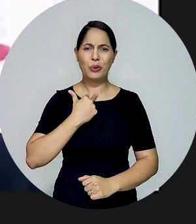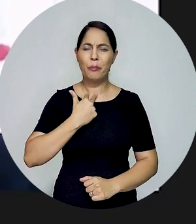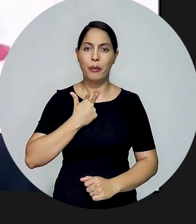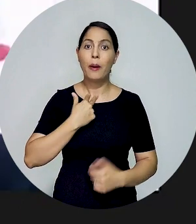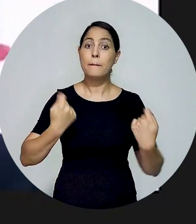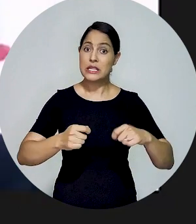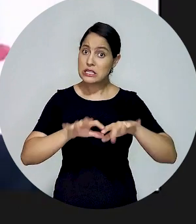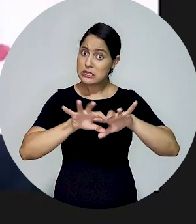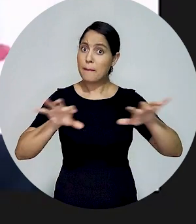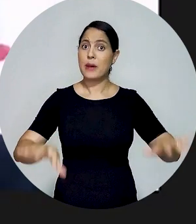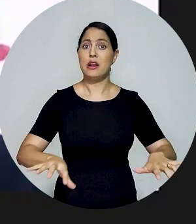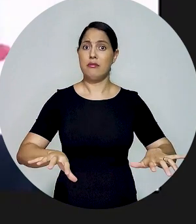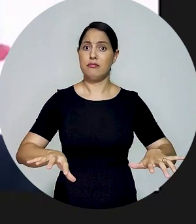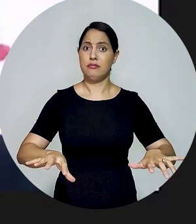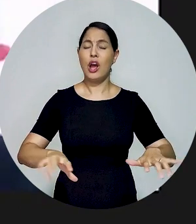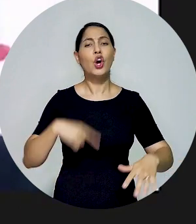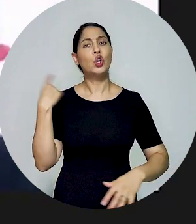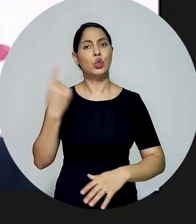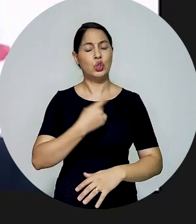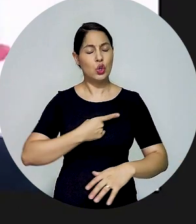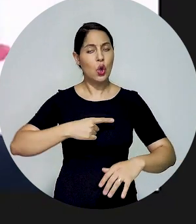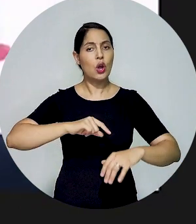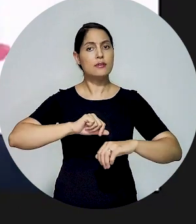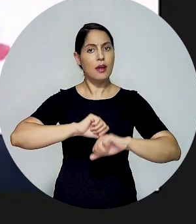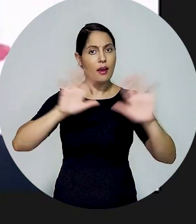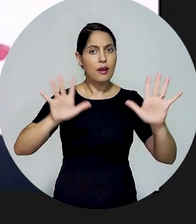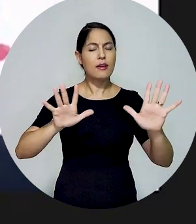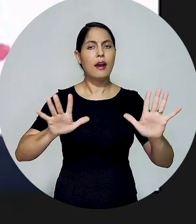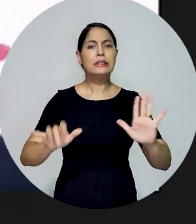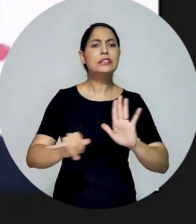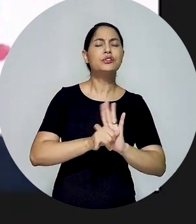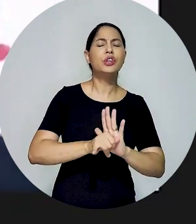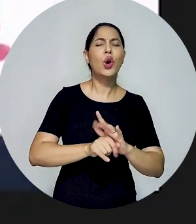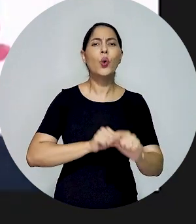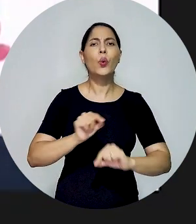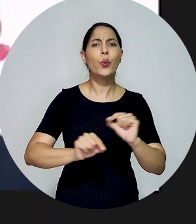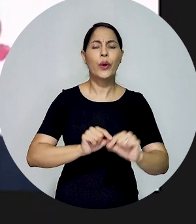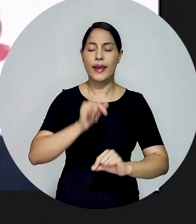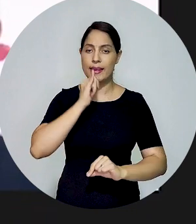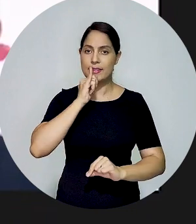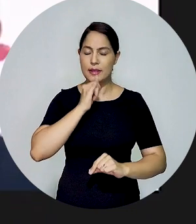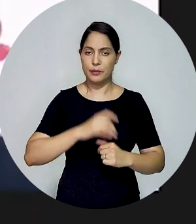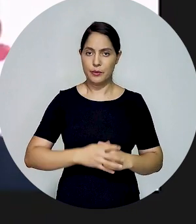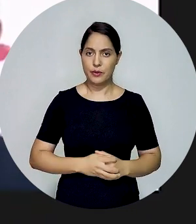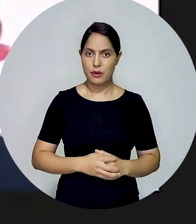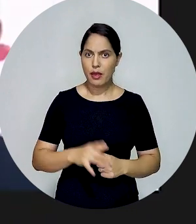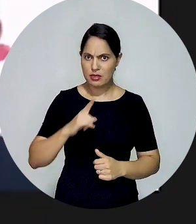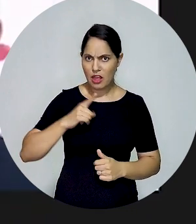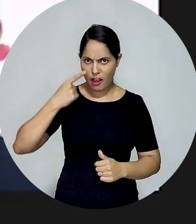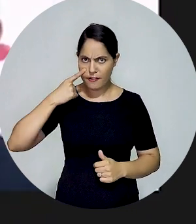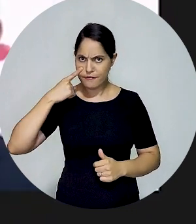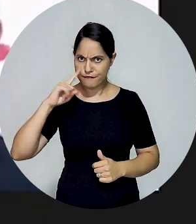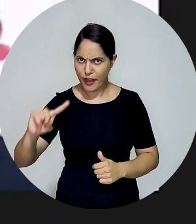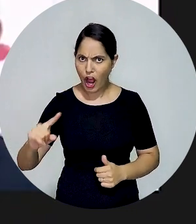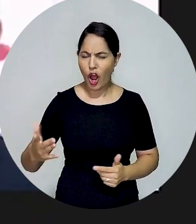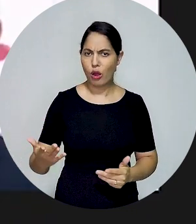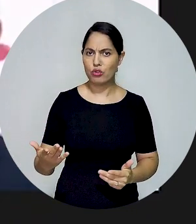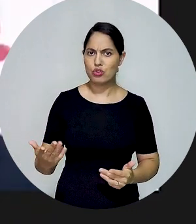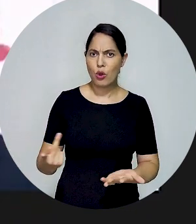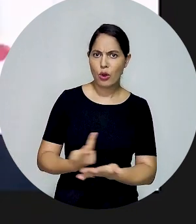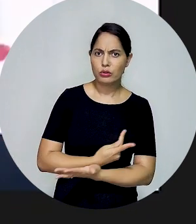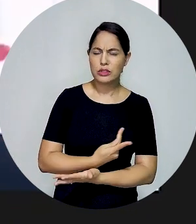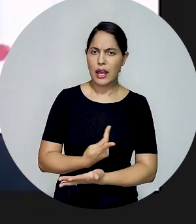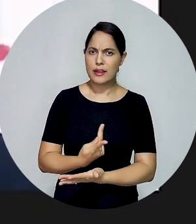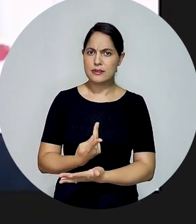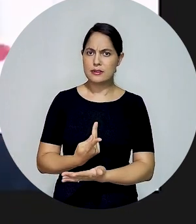separar o joio do trigo, identificar aquelas hipóteses que são sim hipóteses de fraude,